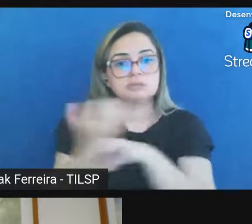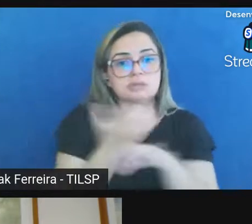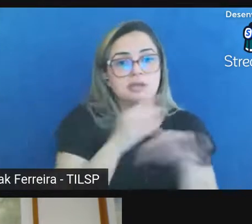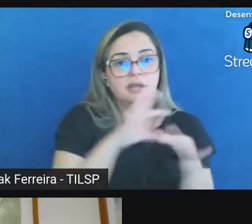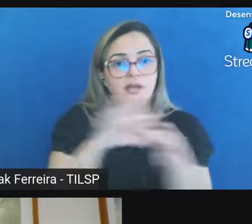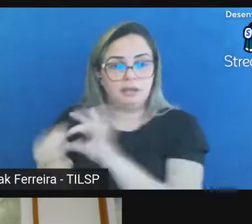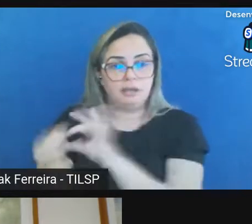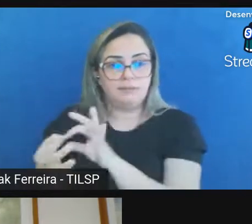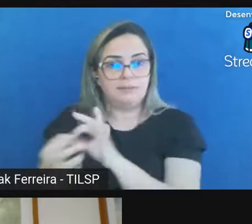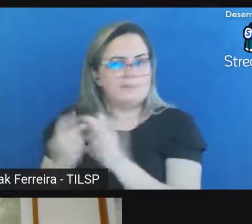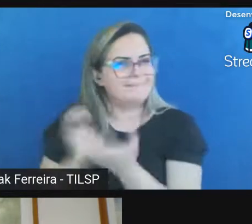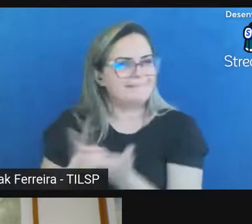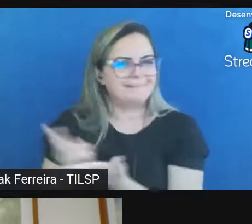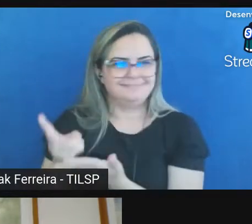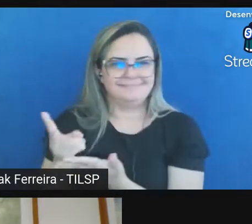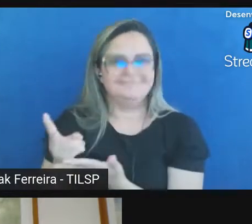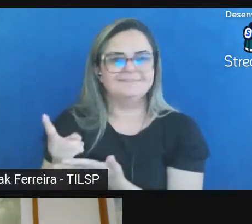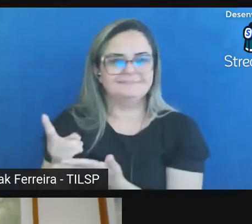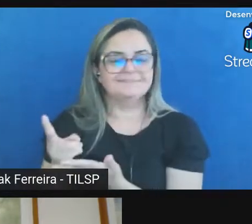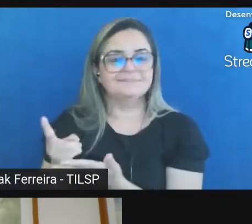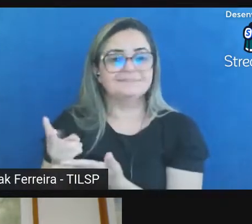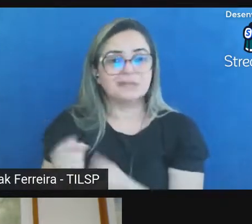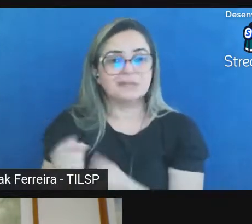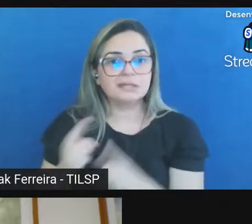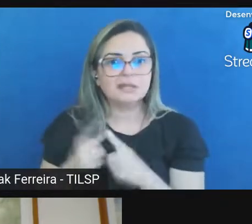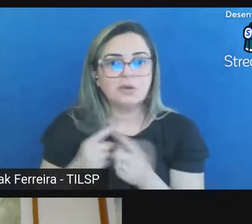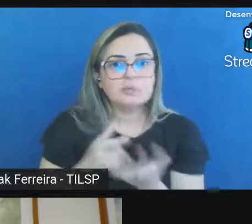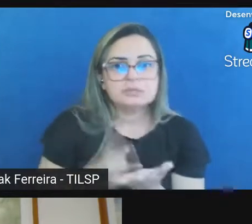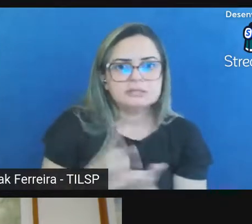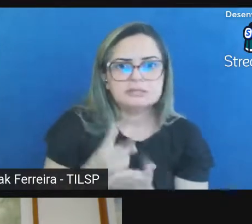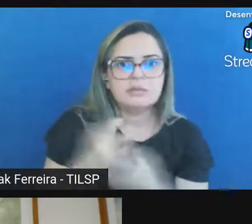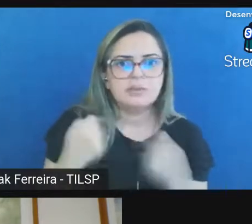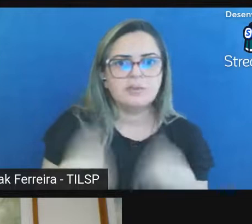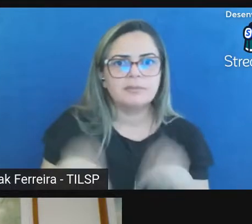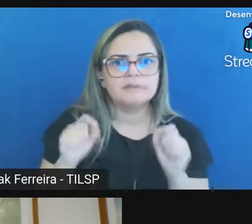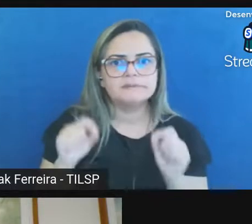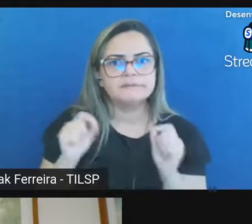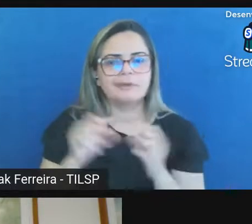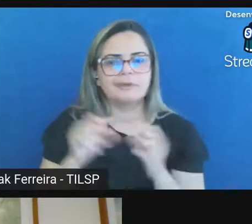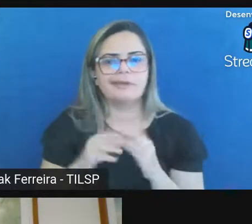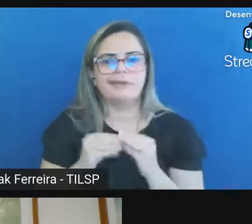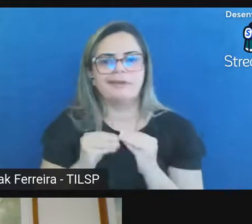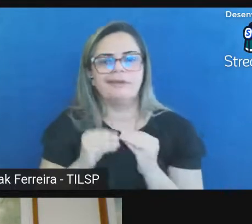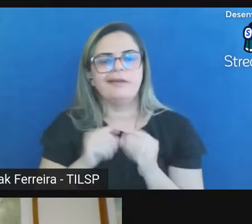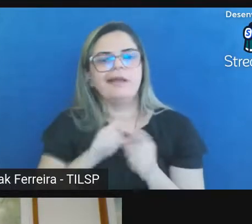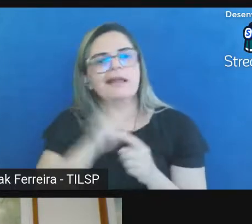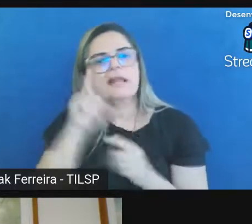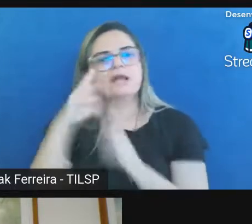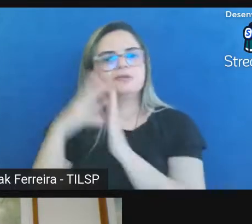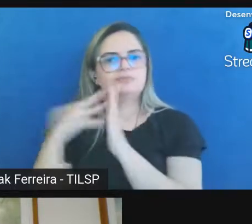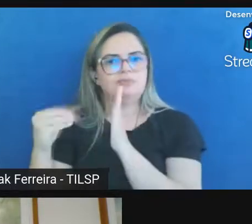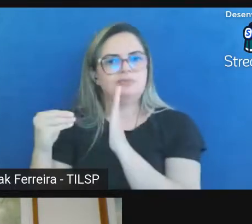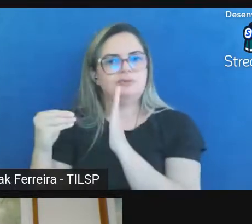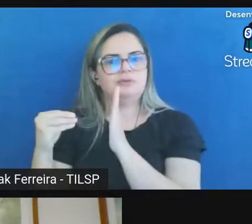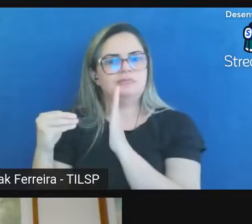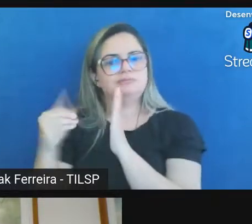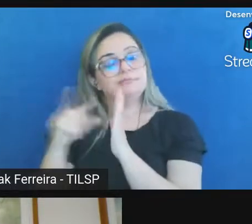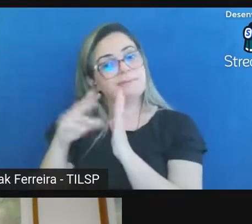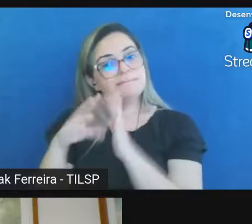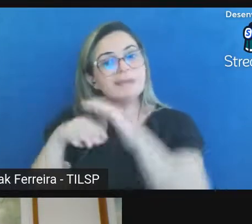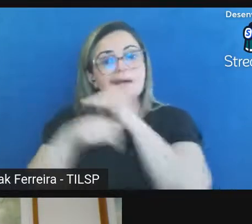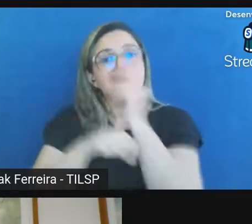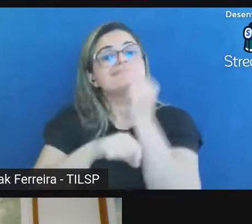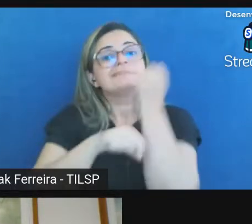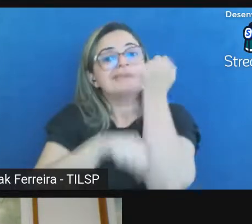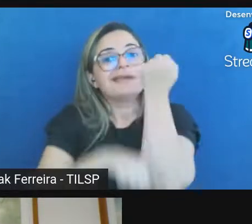para sempre então quer dizer sempre eu tenho que manter a minha raiz lá no modelo OAS a minha raiz lá